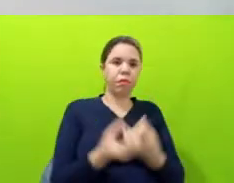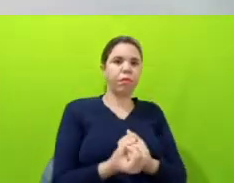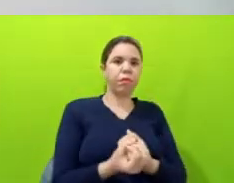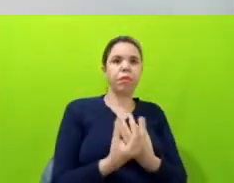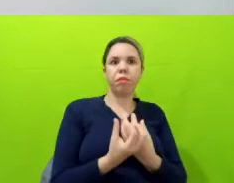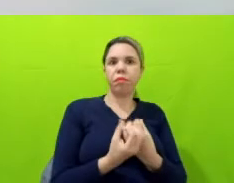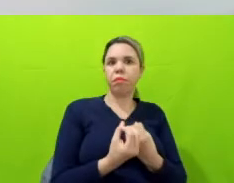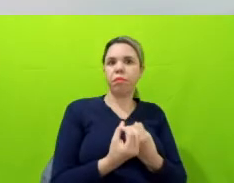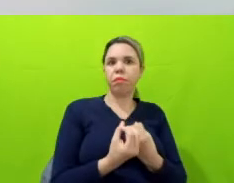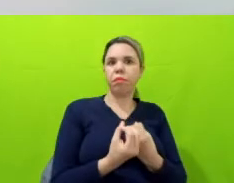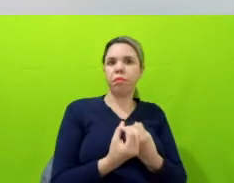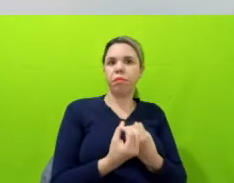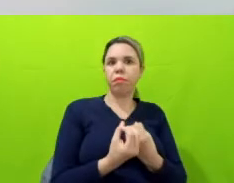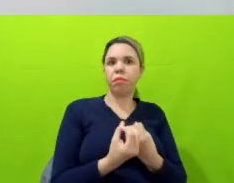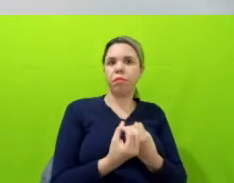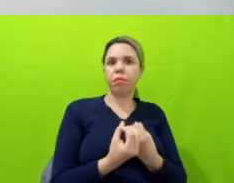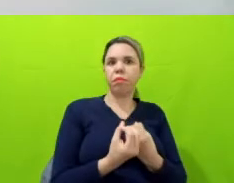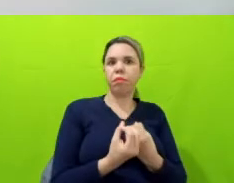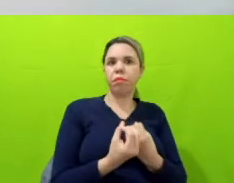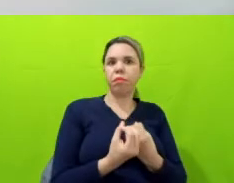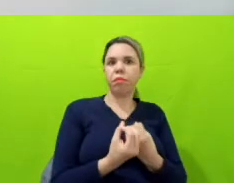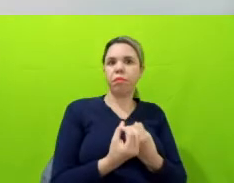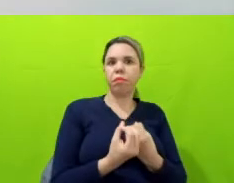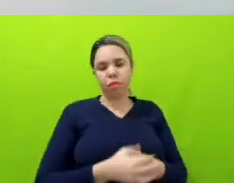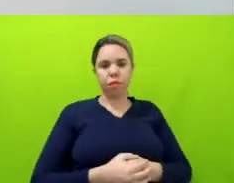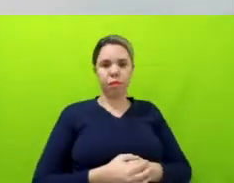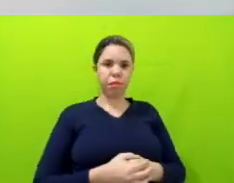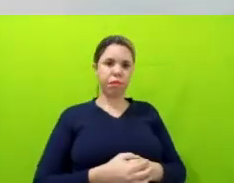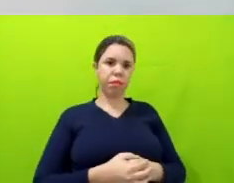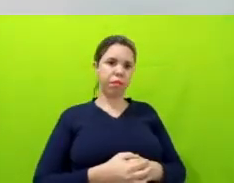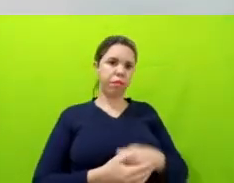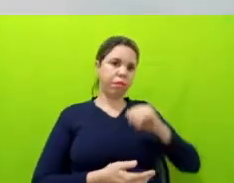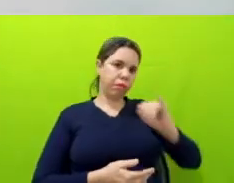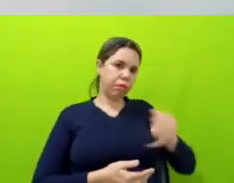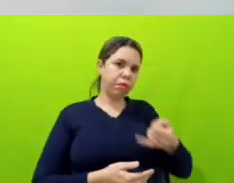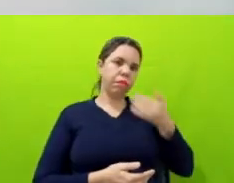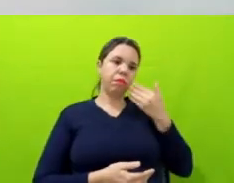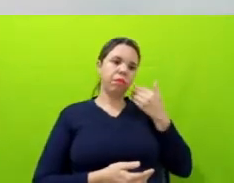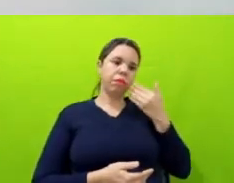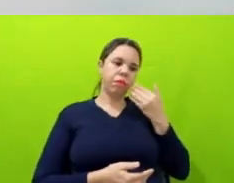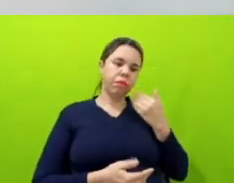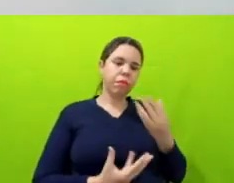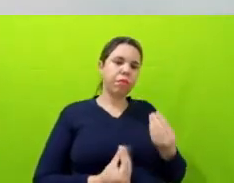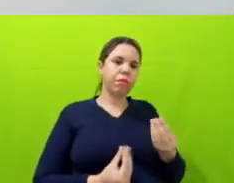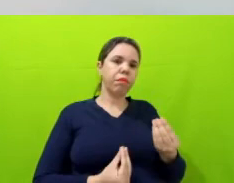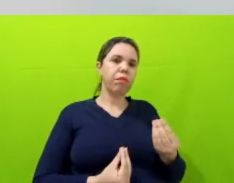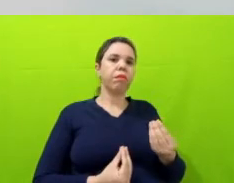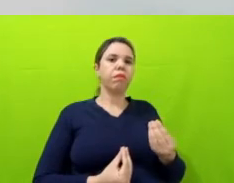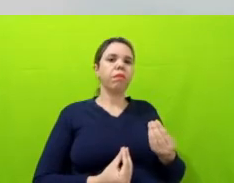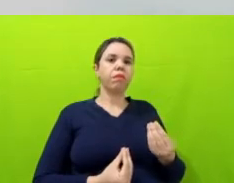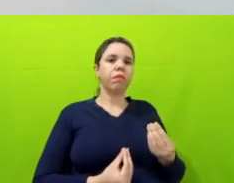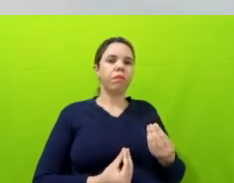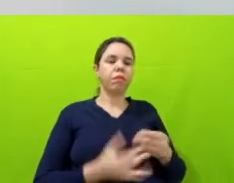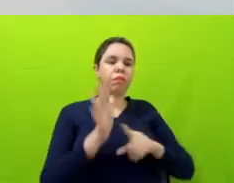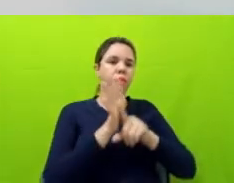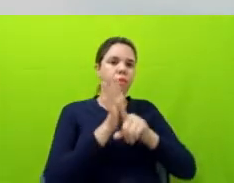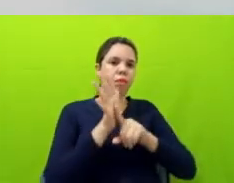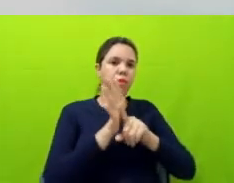gente vai poder explorar bastante, né, e fazer muitos estudos a partir desses dados e